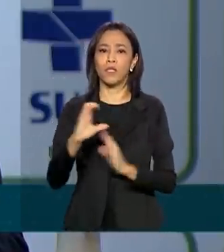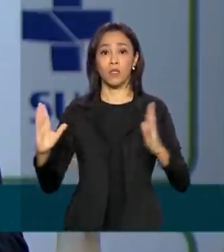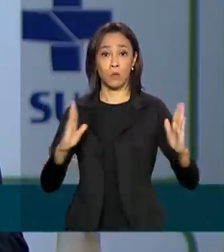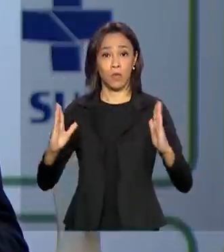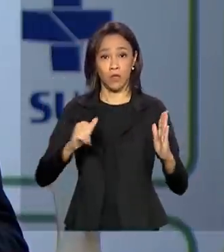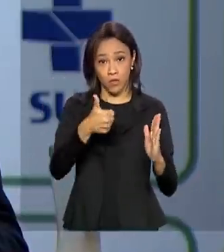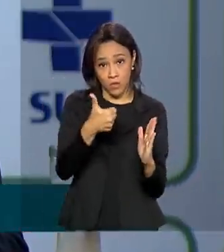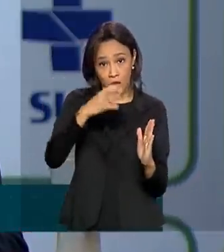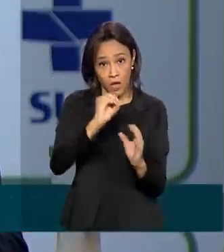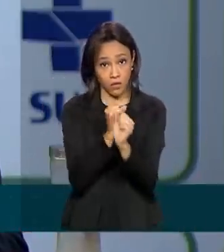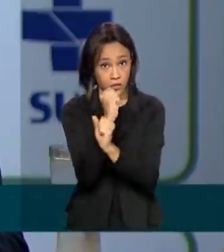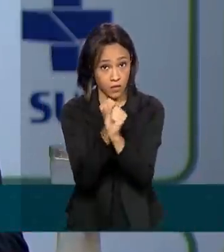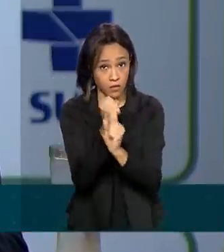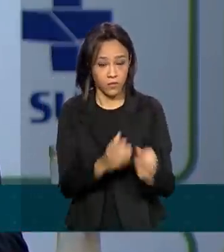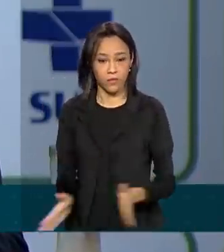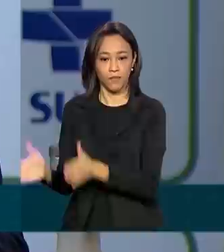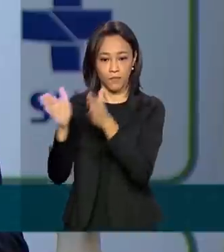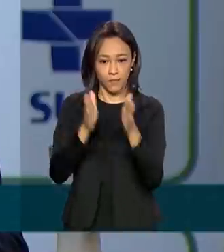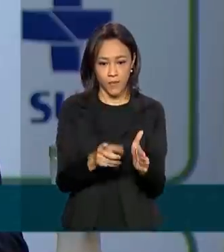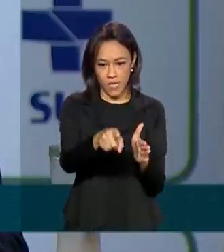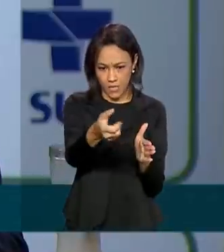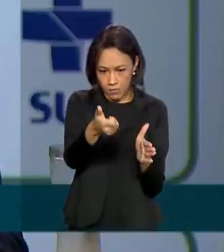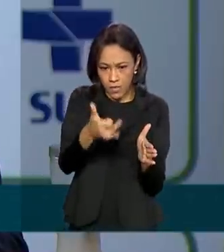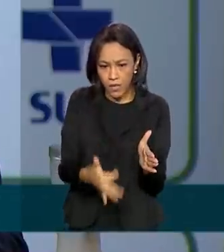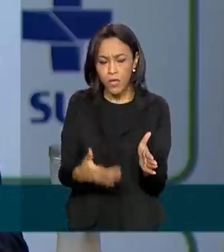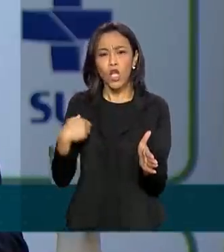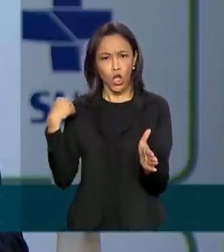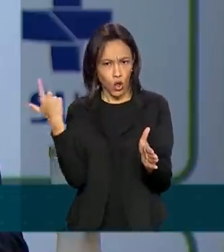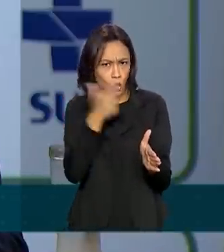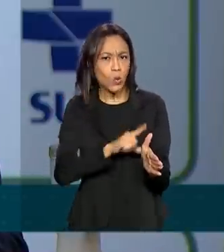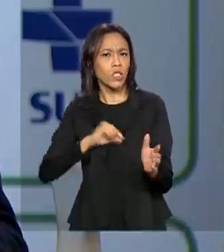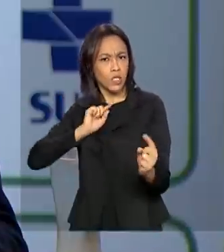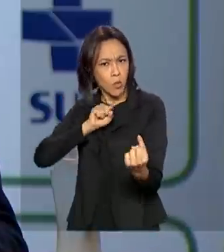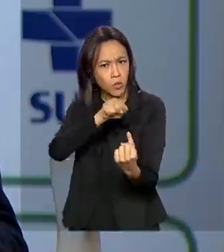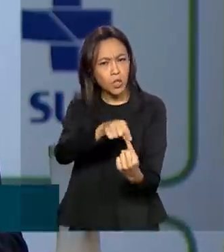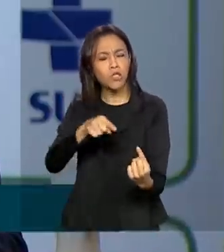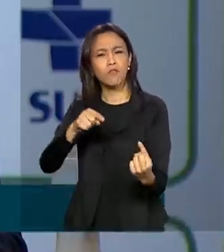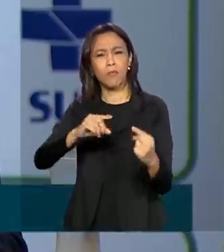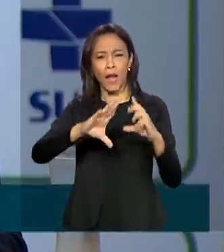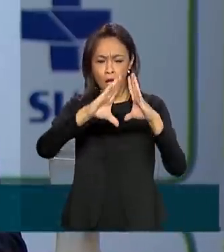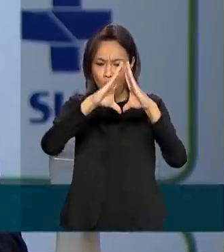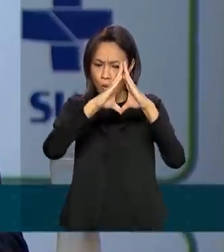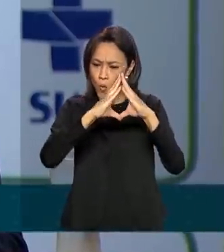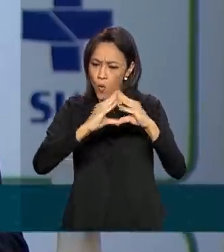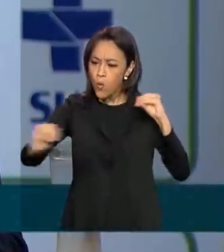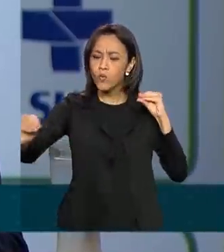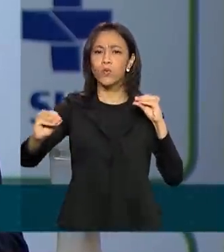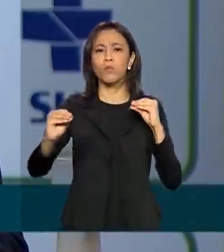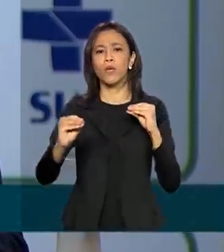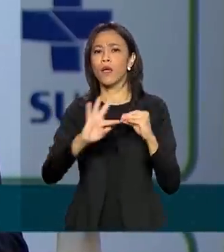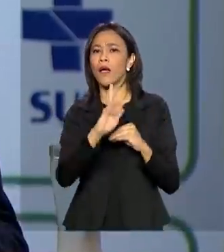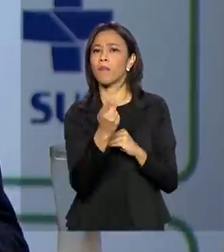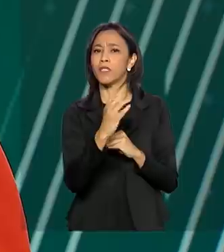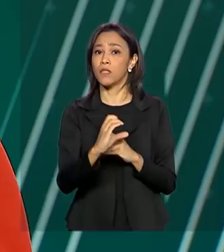gente tem possibilidades importantes de chegar à meta de eliminação das hepatites no ano de 2030.